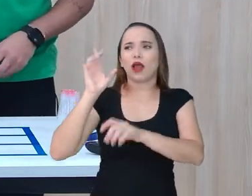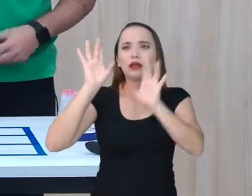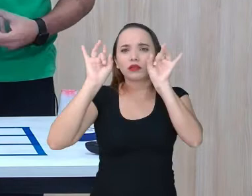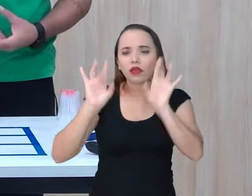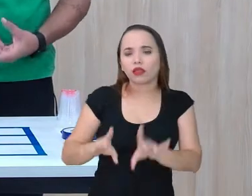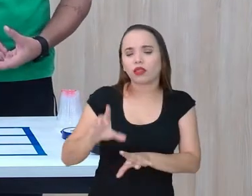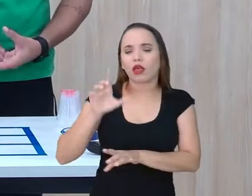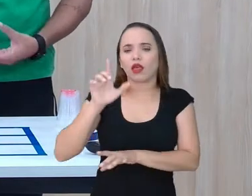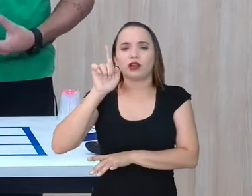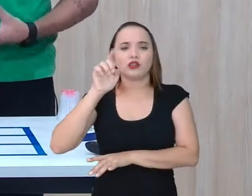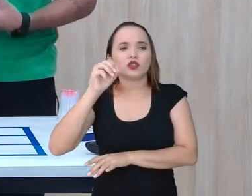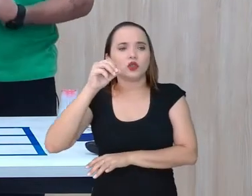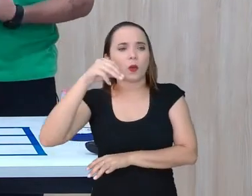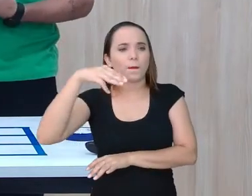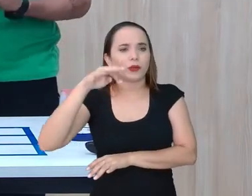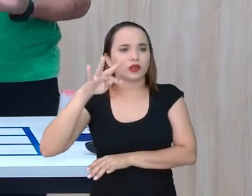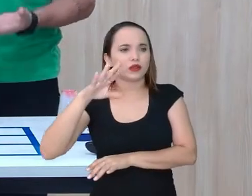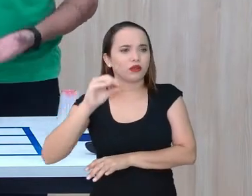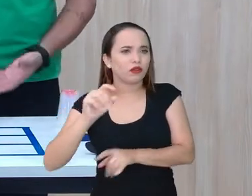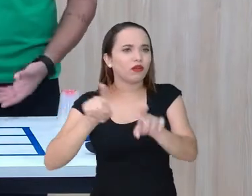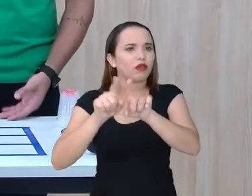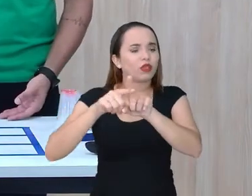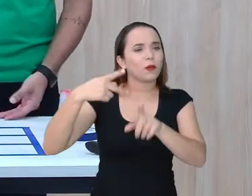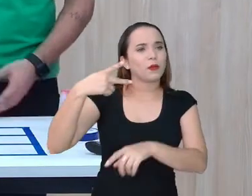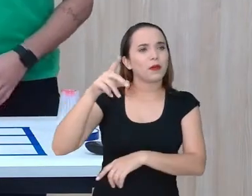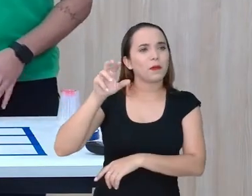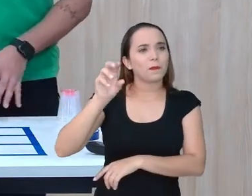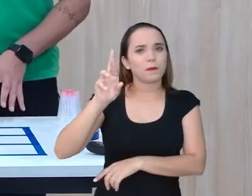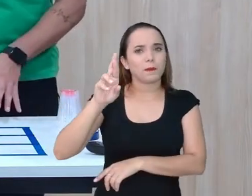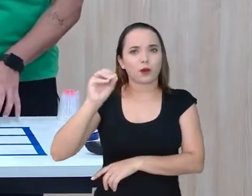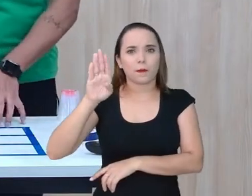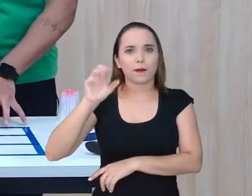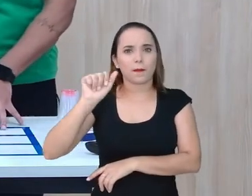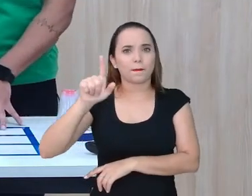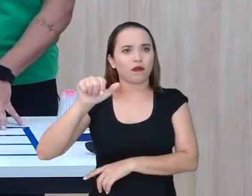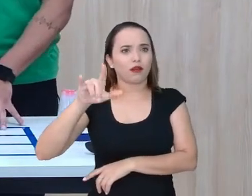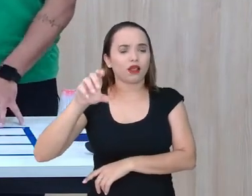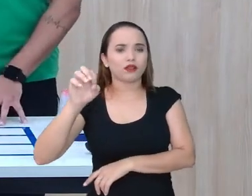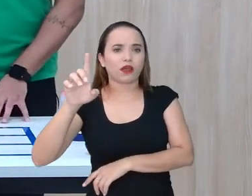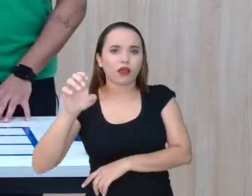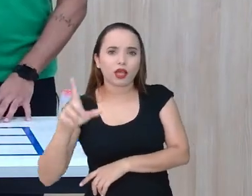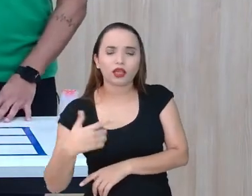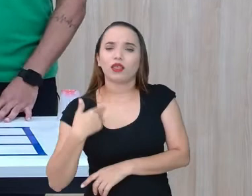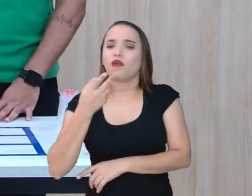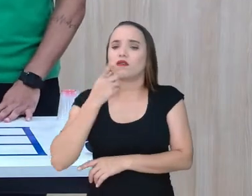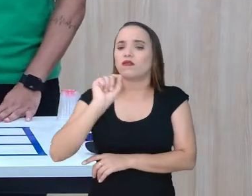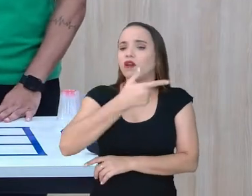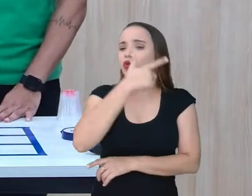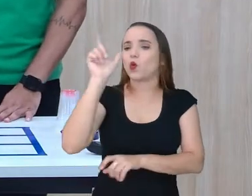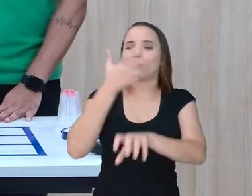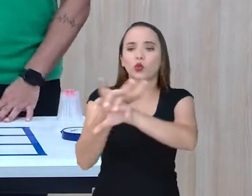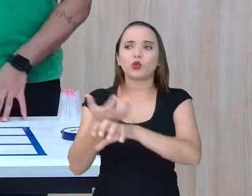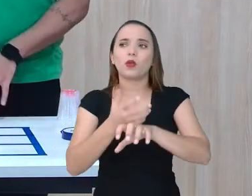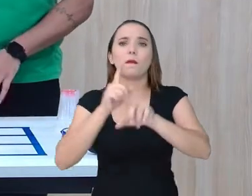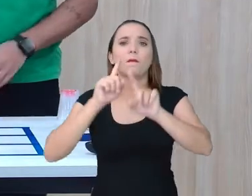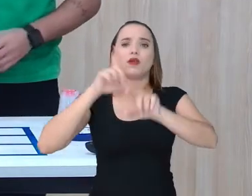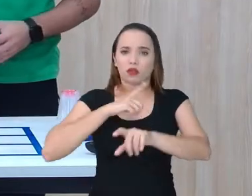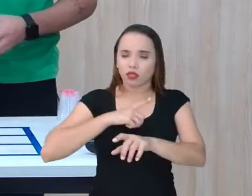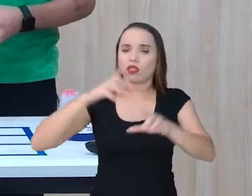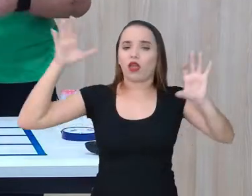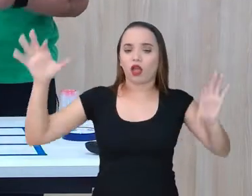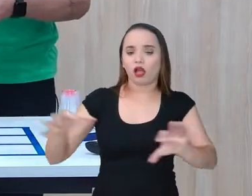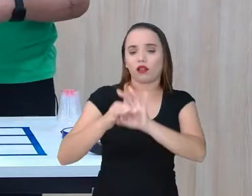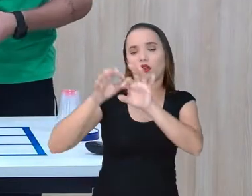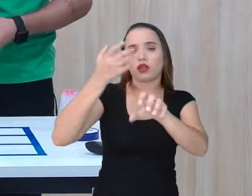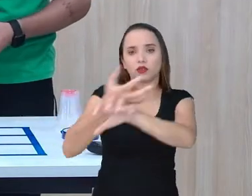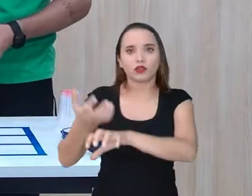isso. Porque, é lógico, a gente fala sobre outras disciplinas, né? Eu faço essa ligação, mas os professores de matemática é quem tem a